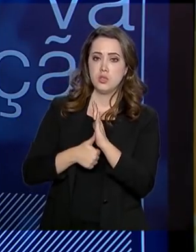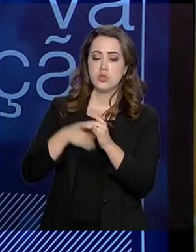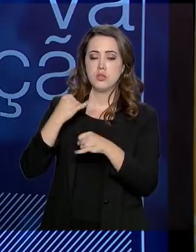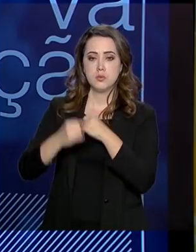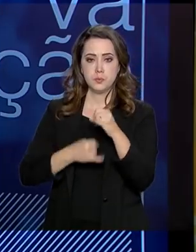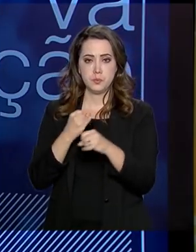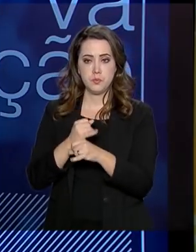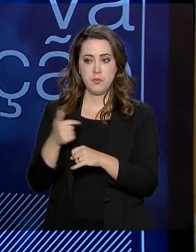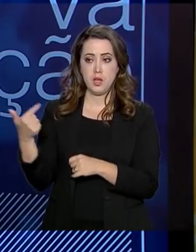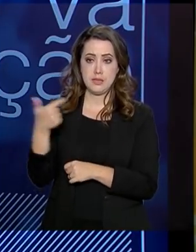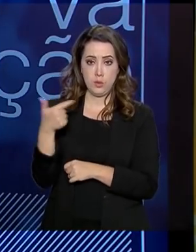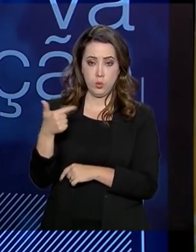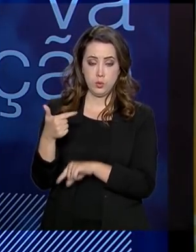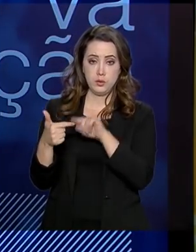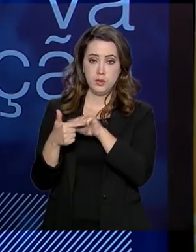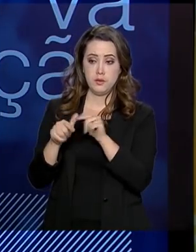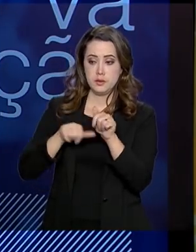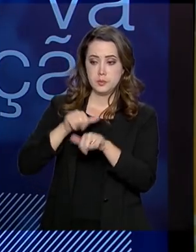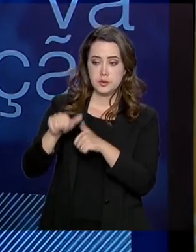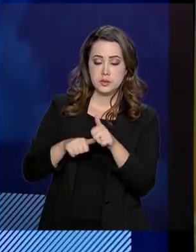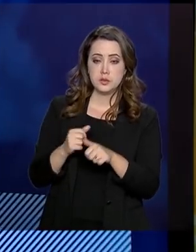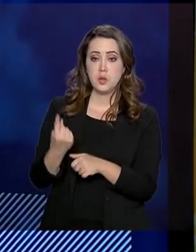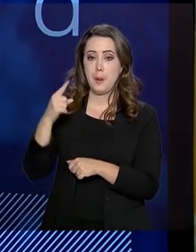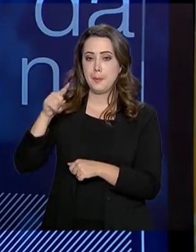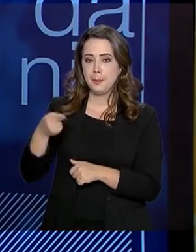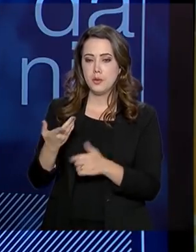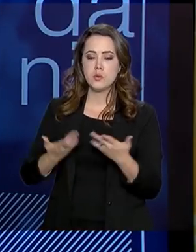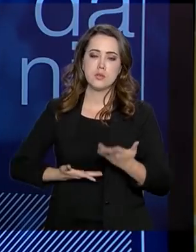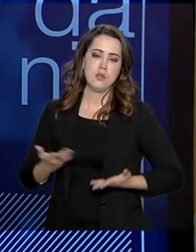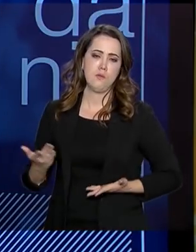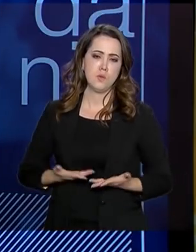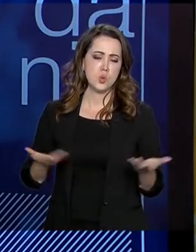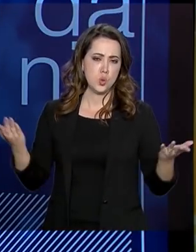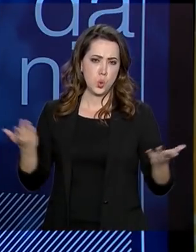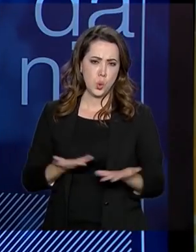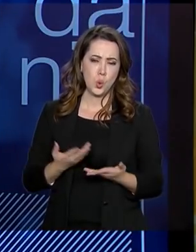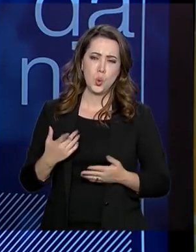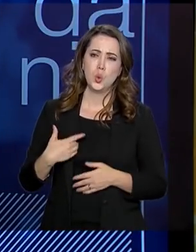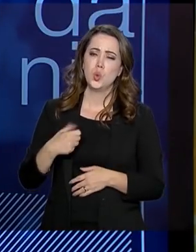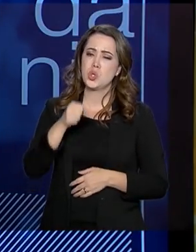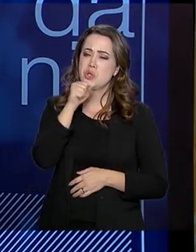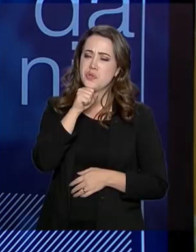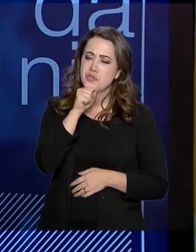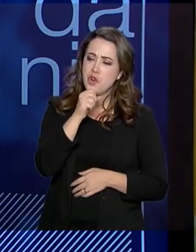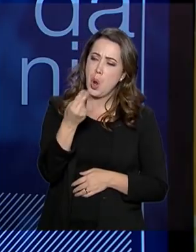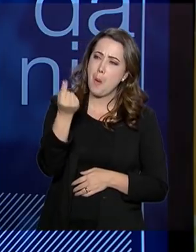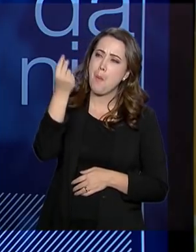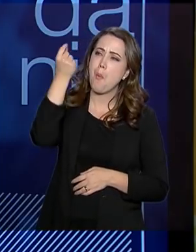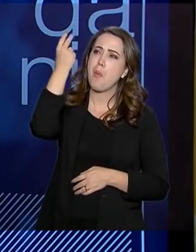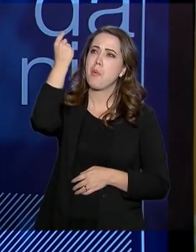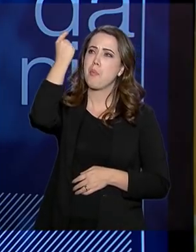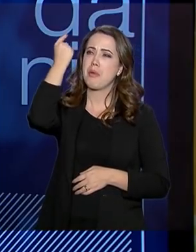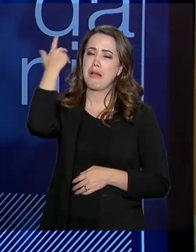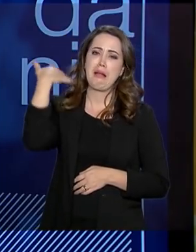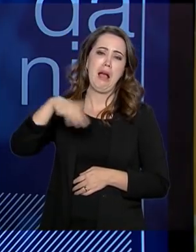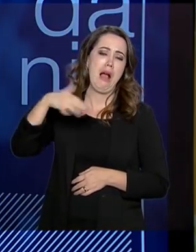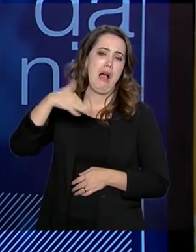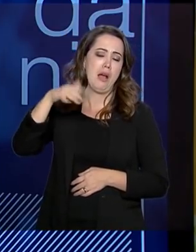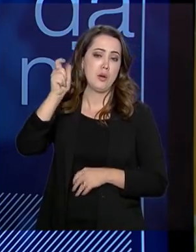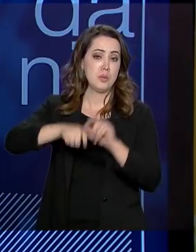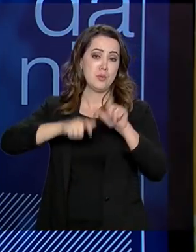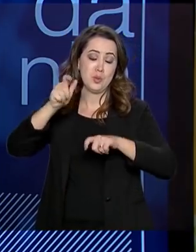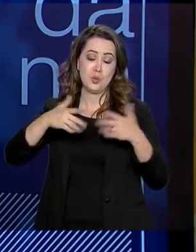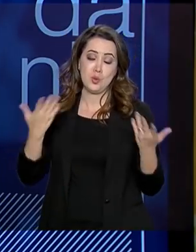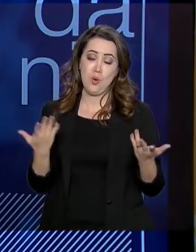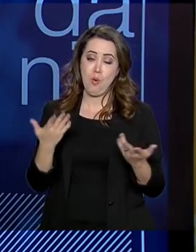Segunda entrega. Vamos transformar mil serviços públicos que hoje são analógicos, que oneram a vida do brasileiro, que